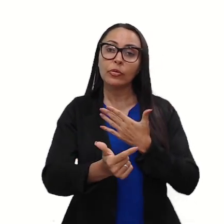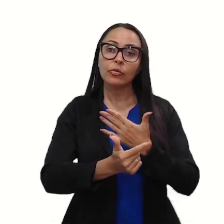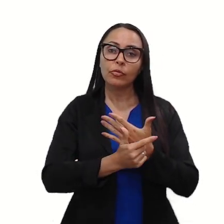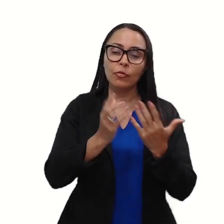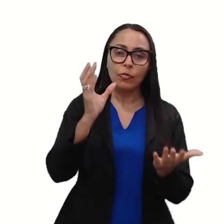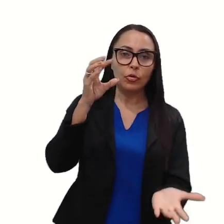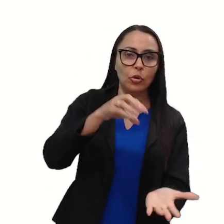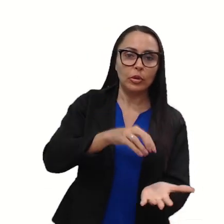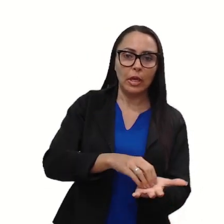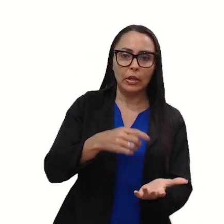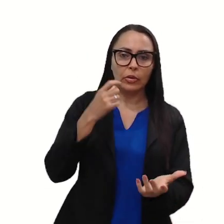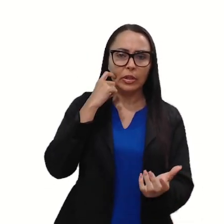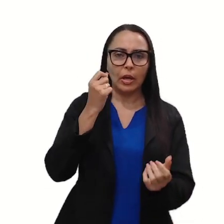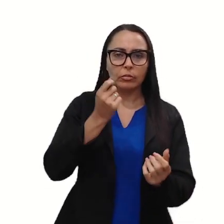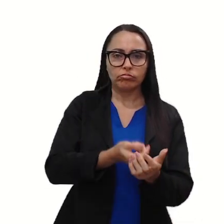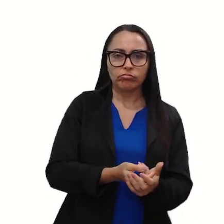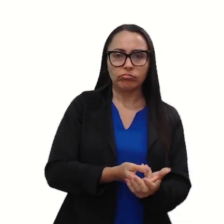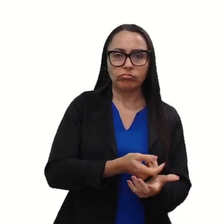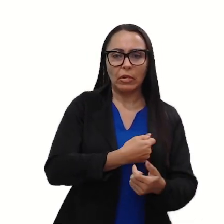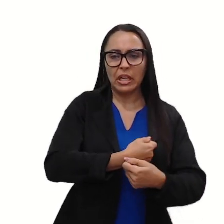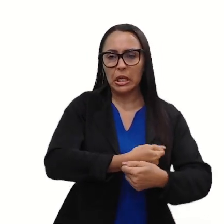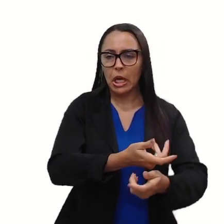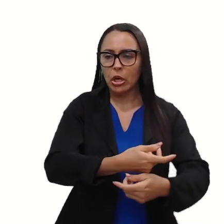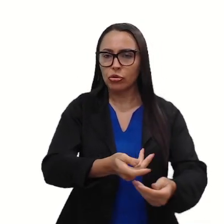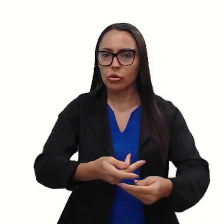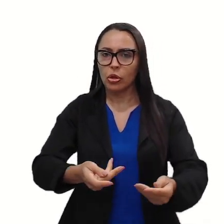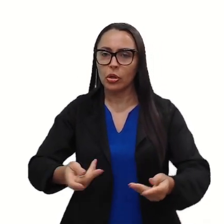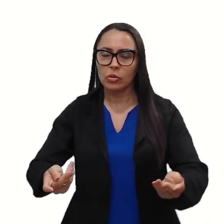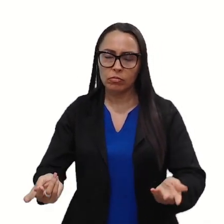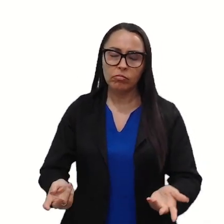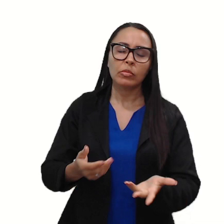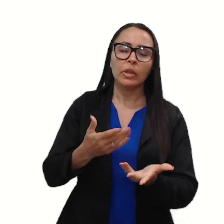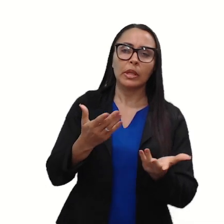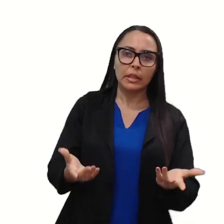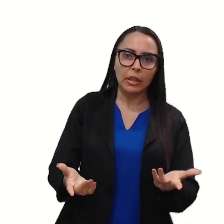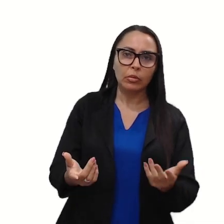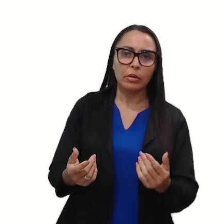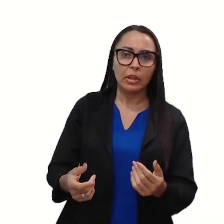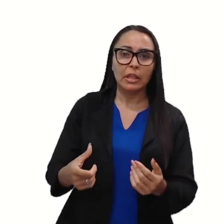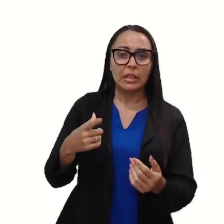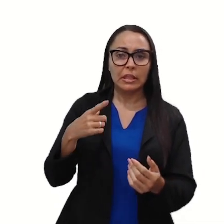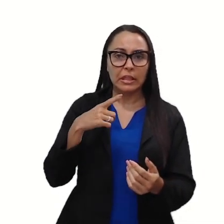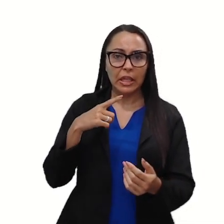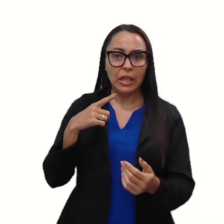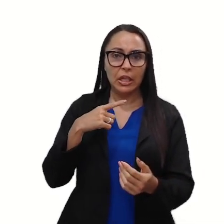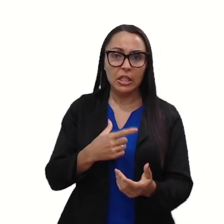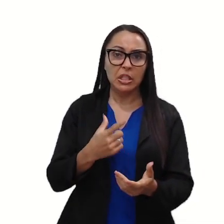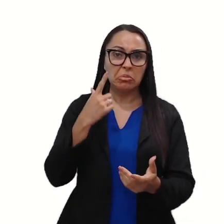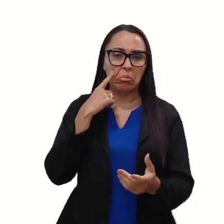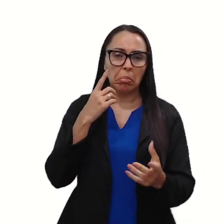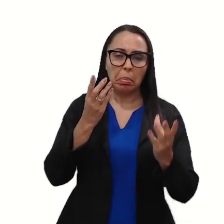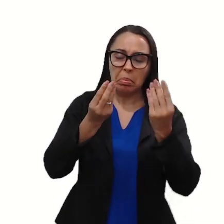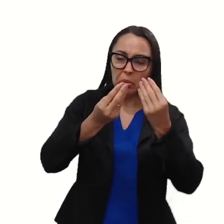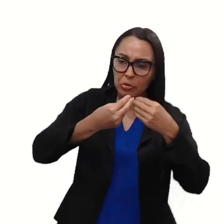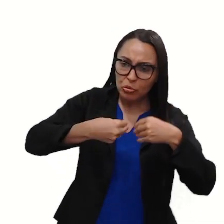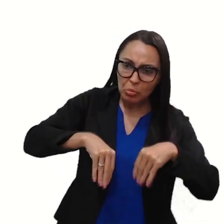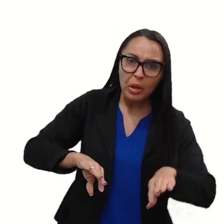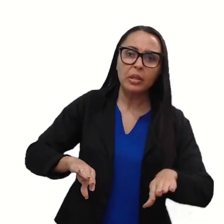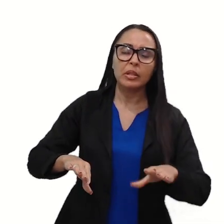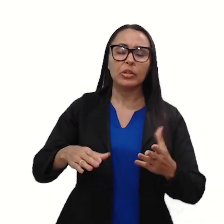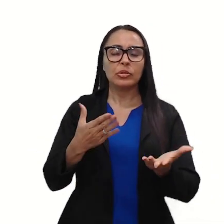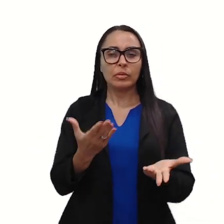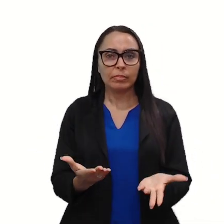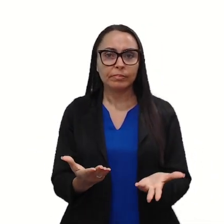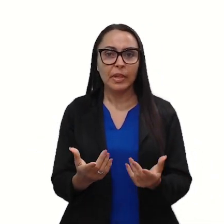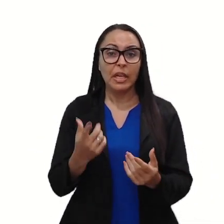gastando de maneira indevida os recursos empresariais. Então, está tendo muito refumo, muito desperdício. E aí,